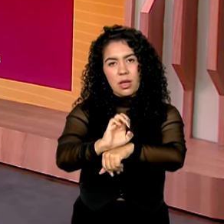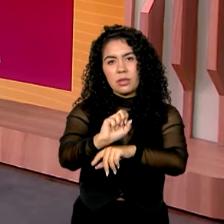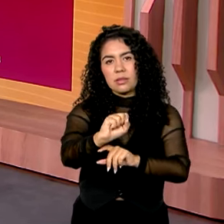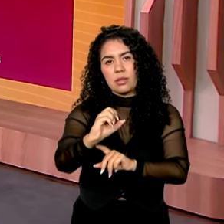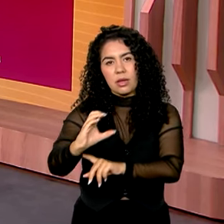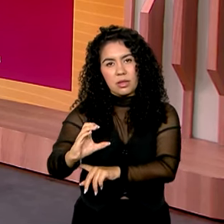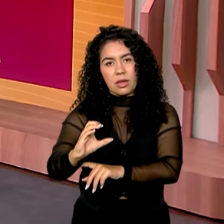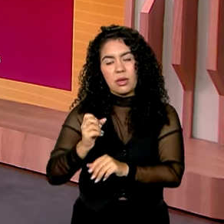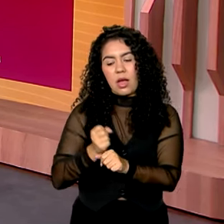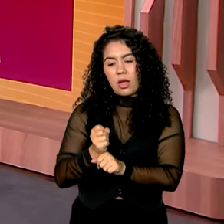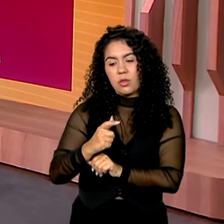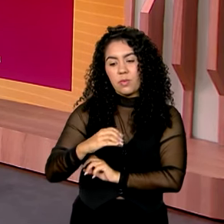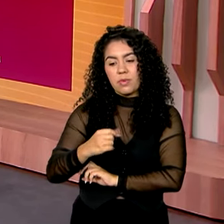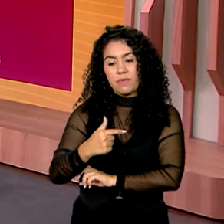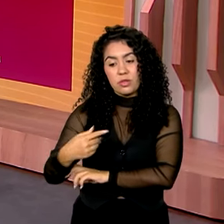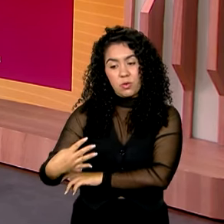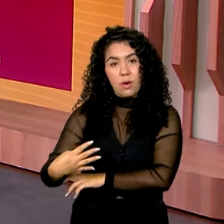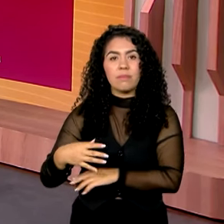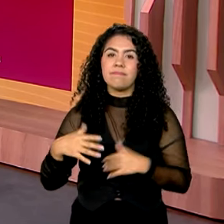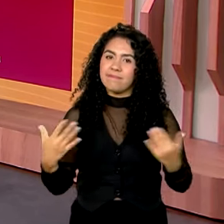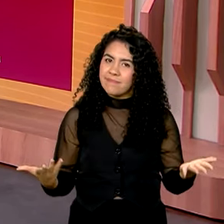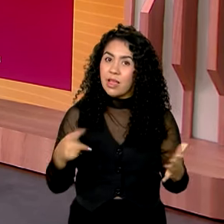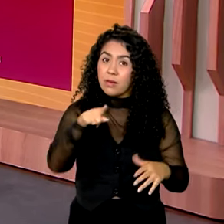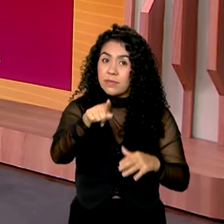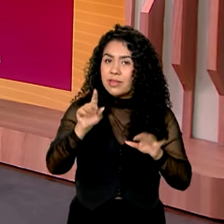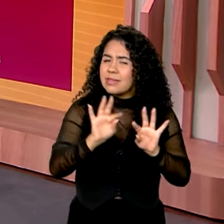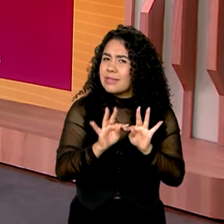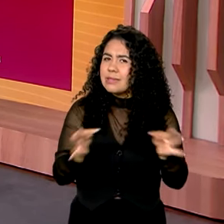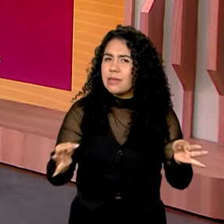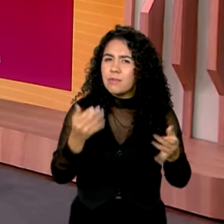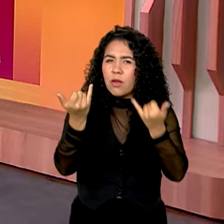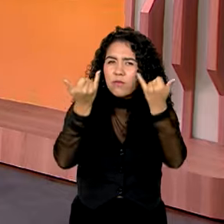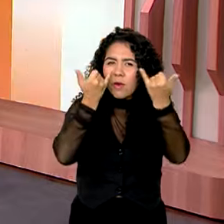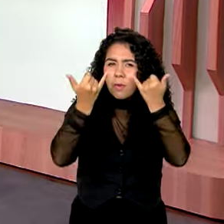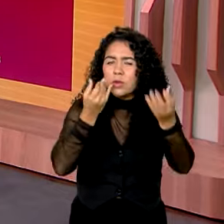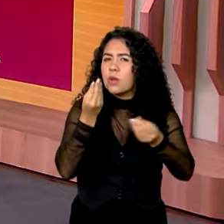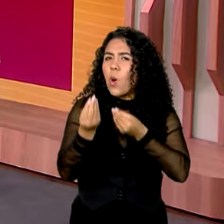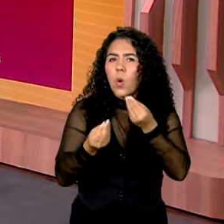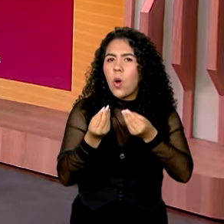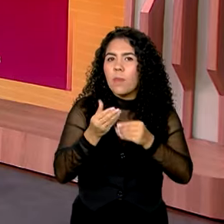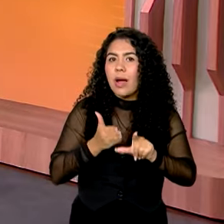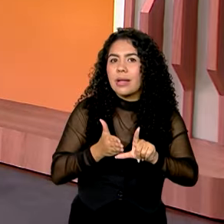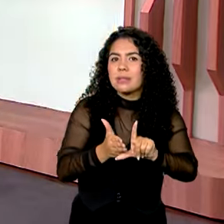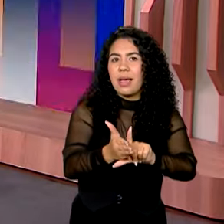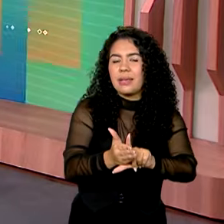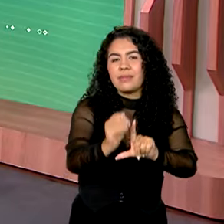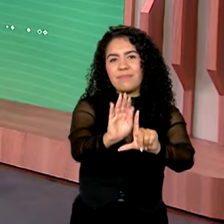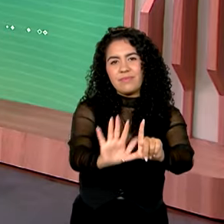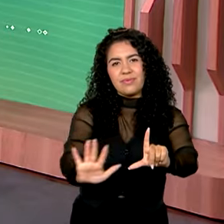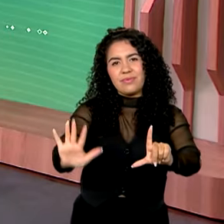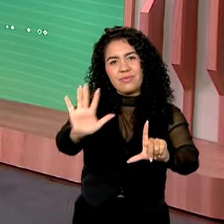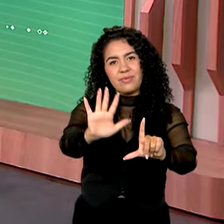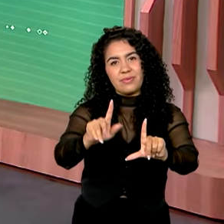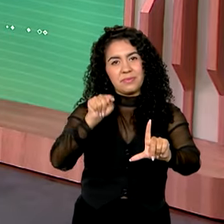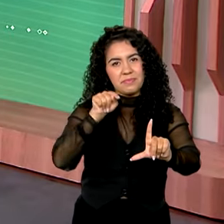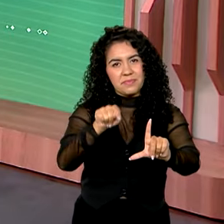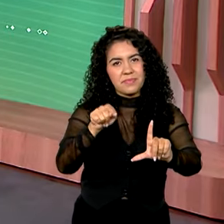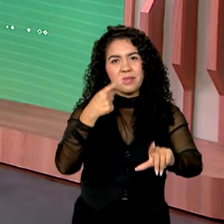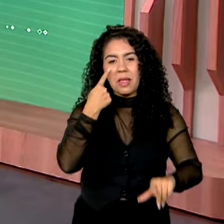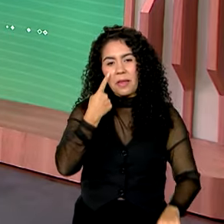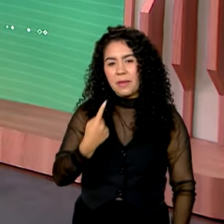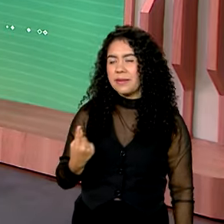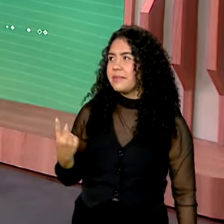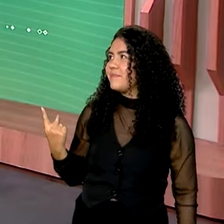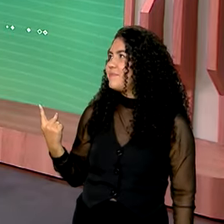E é isso. E você sabe que para ter acesso a essas e outras informações, você pode acessar